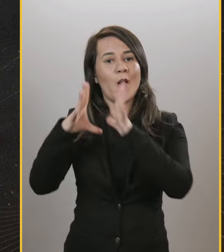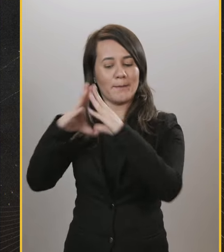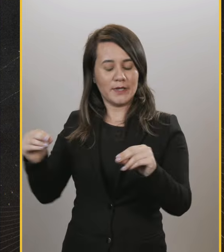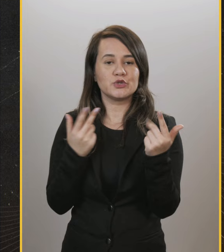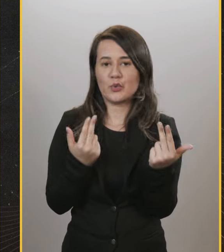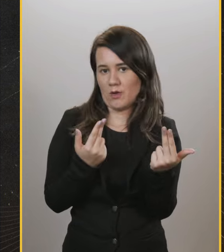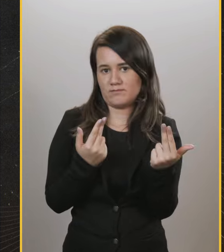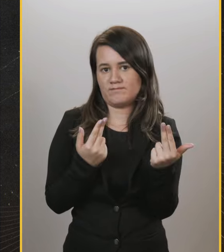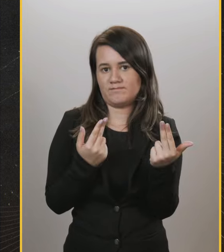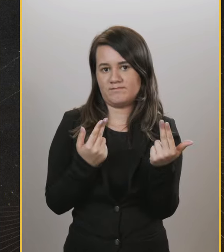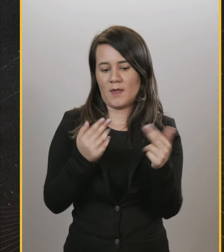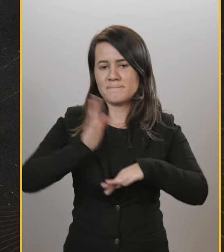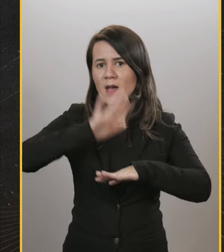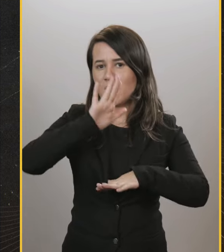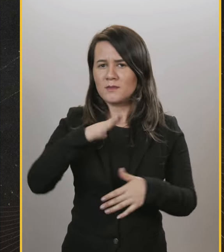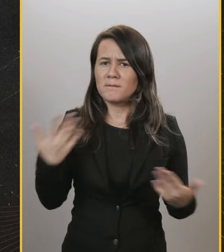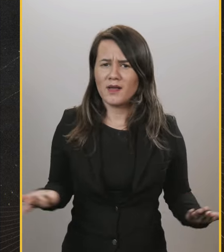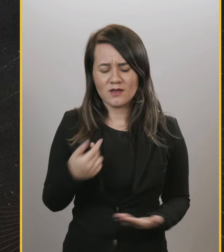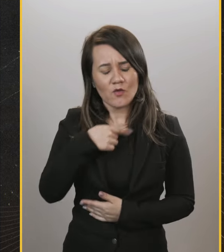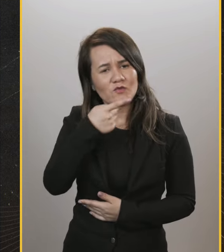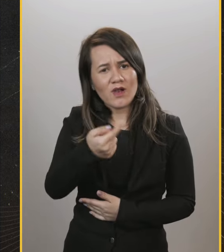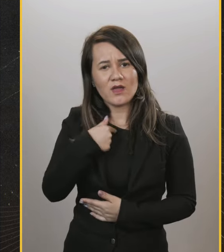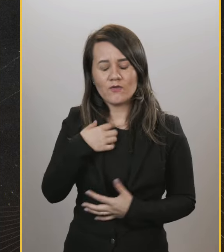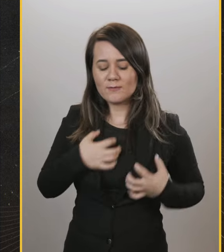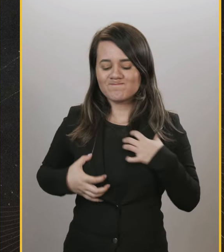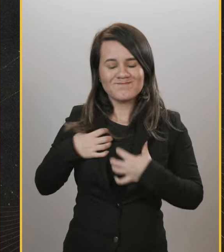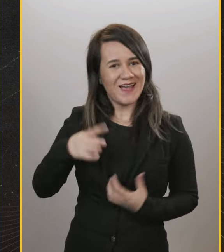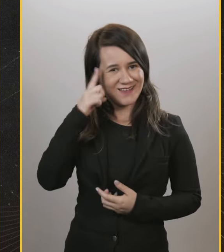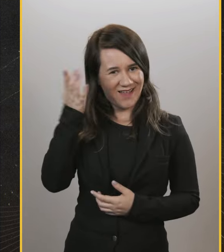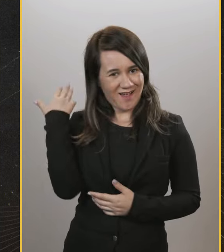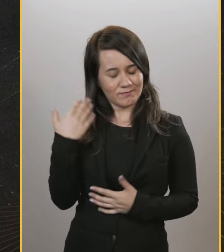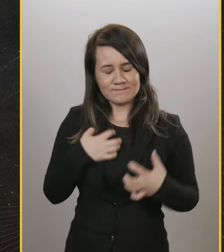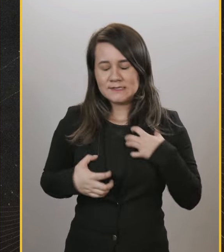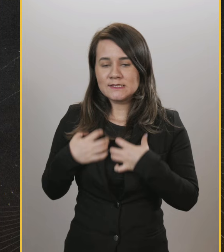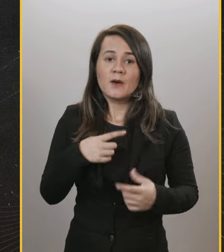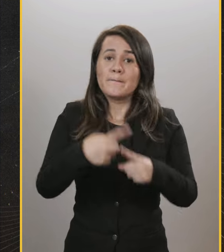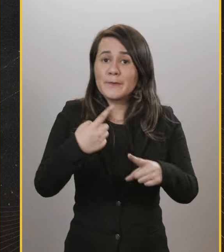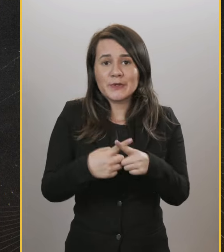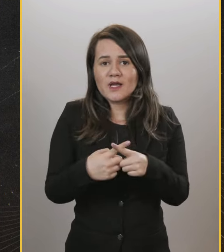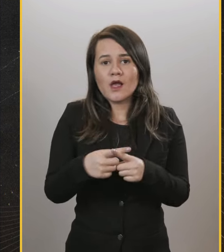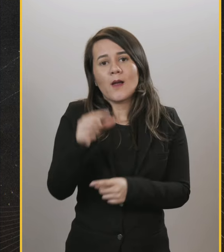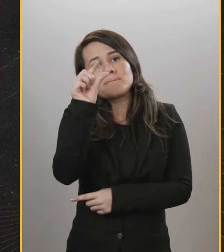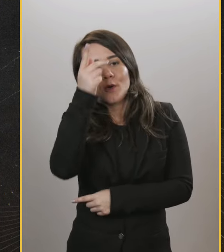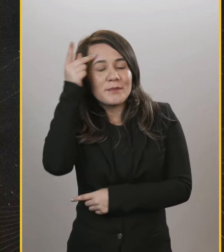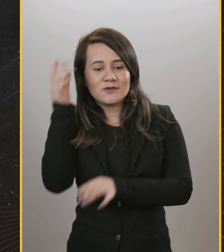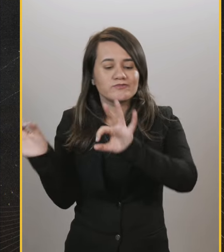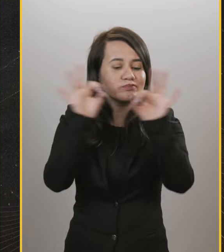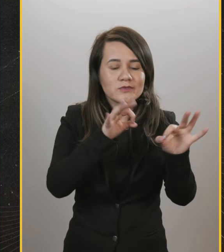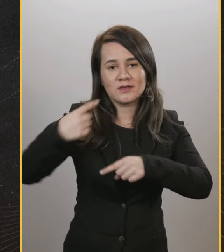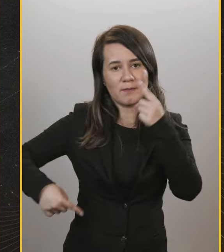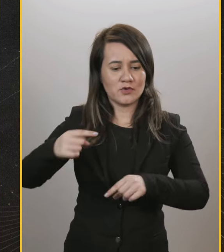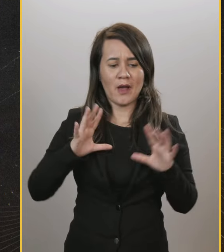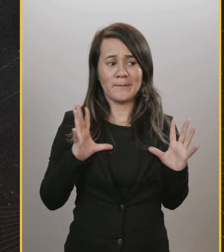por mais tempo. No da Band, a mesma coisa. O que é foda, e é por isso que eu estava muito frustrada aquele dia, é porque só uma parcela